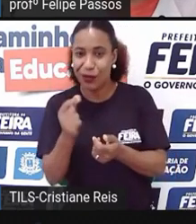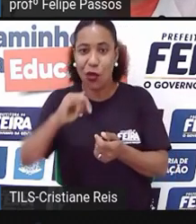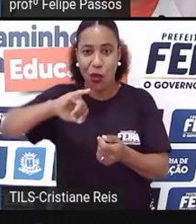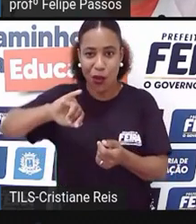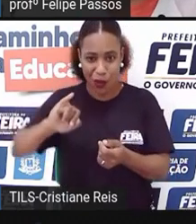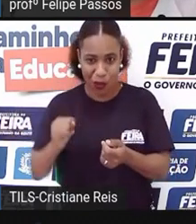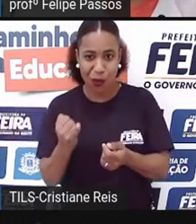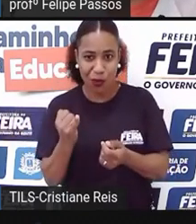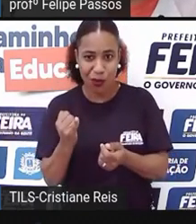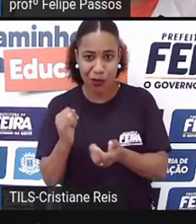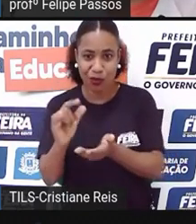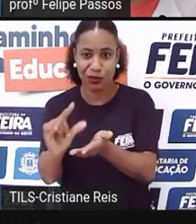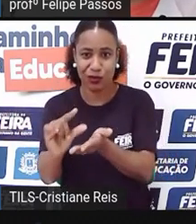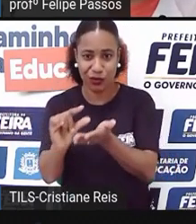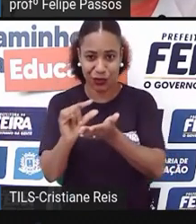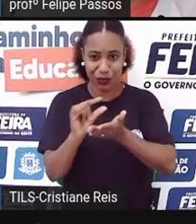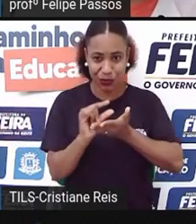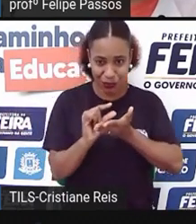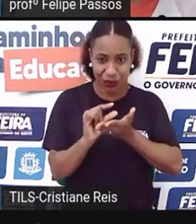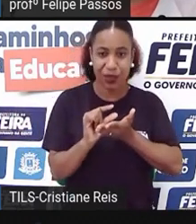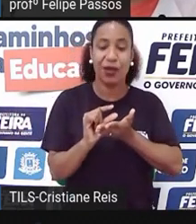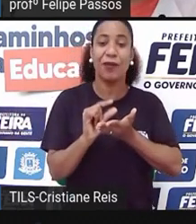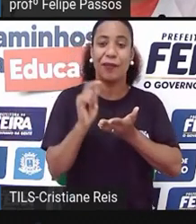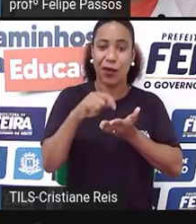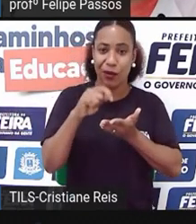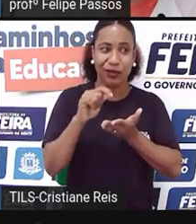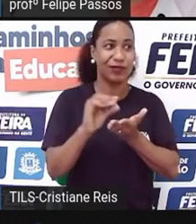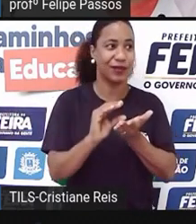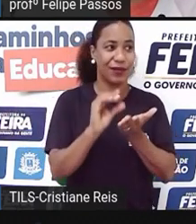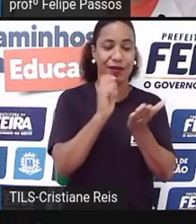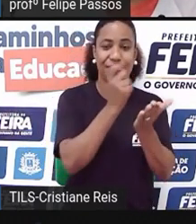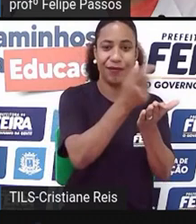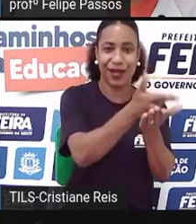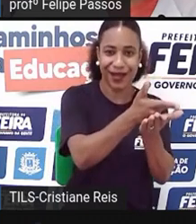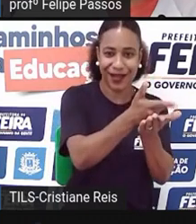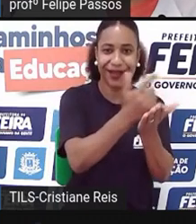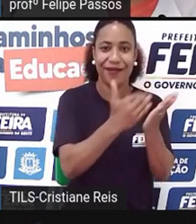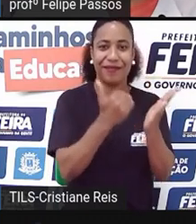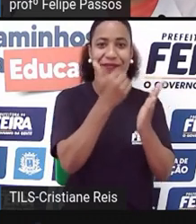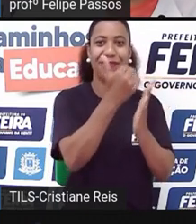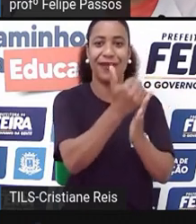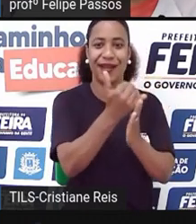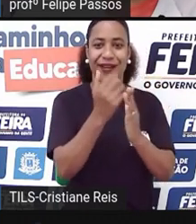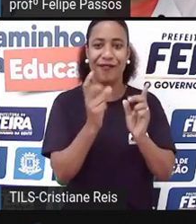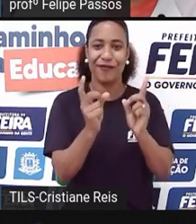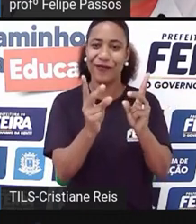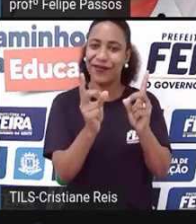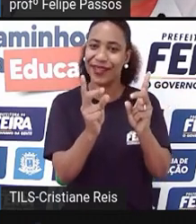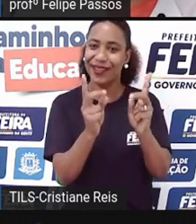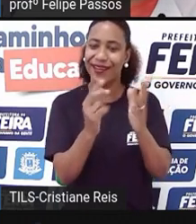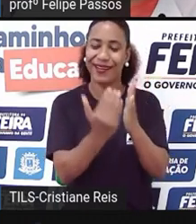divulgação e aumentar as suas vendas, e aí sim, você vai começar a ver que o seu negócio ele tem